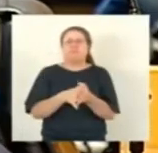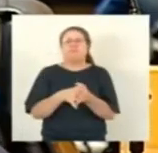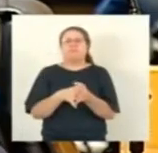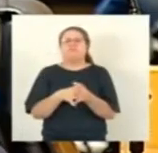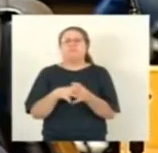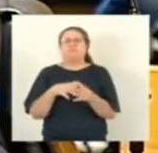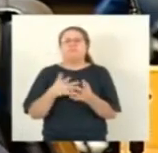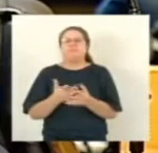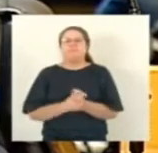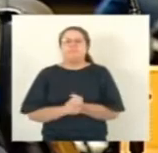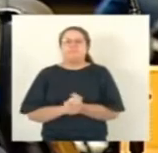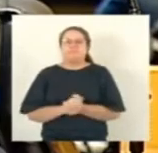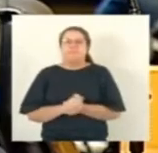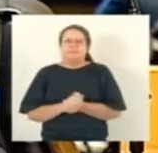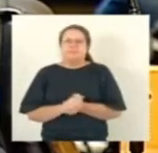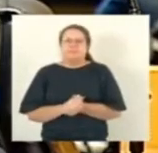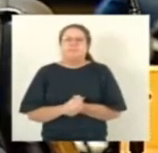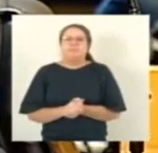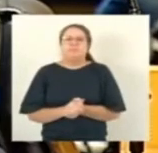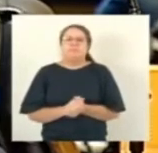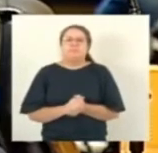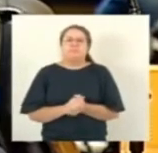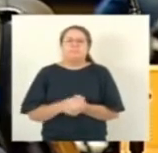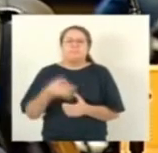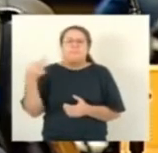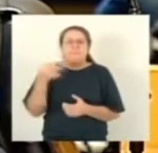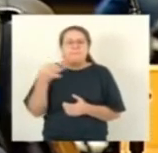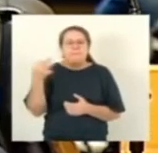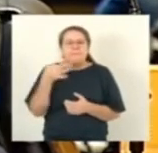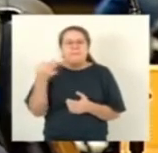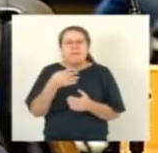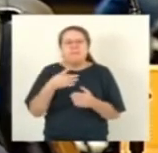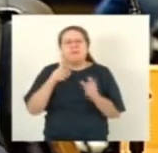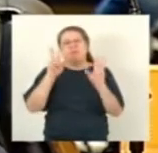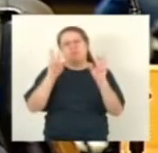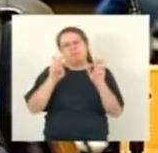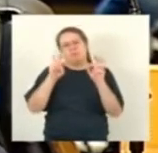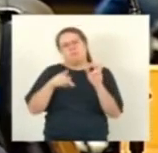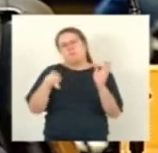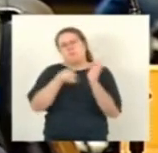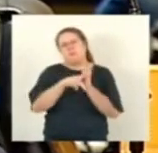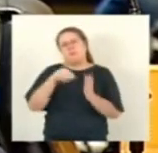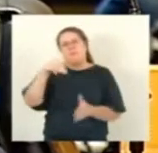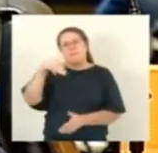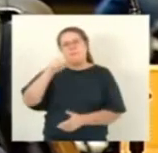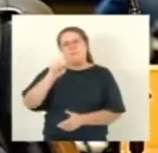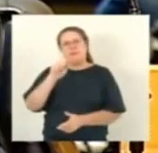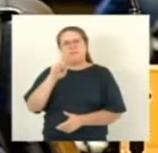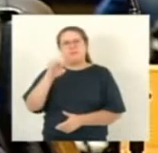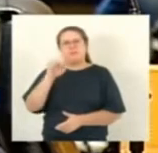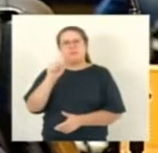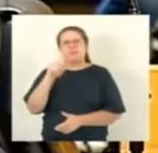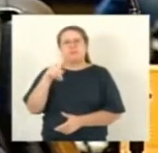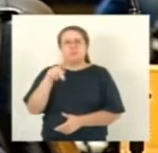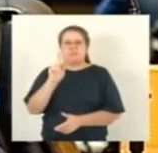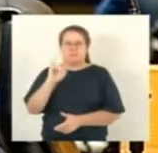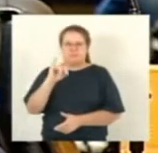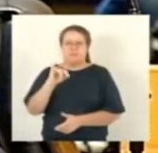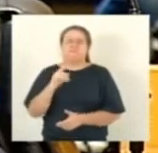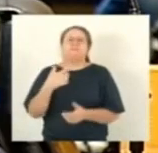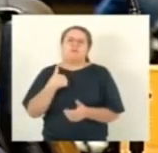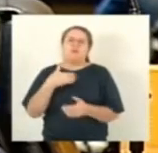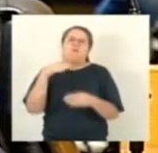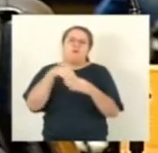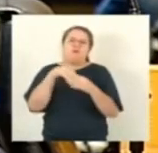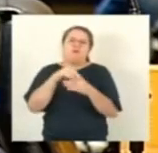e internautas excelente matéria do deputado Sérgio Magés parabéns Sérgio Magés com um certo atraso mas eu voto sim